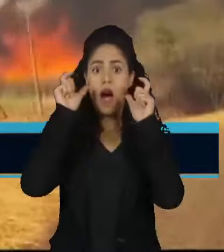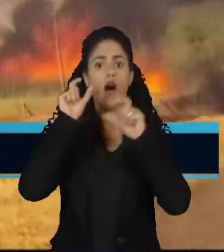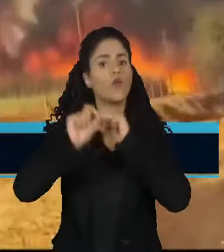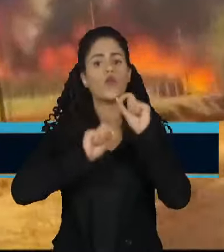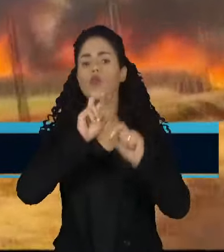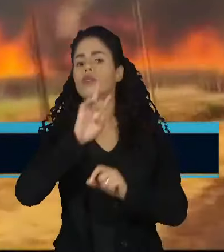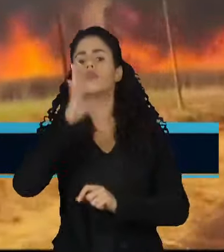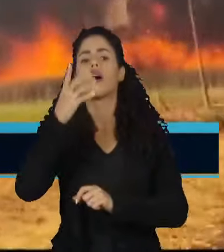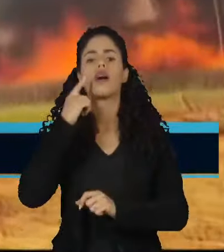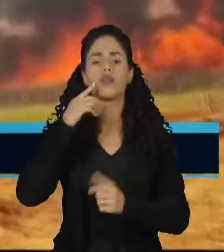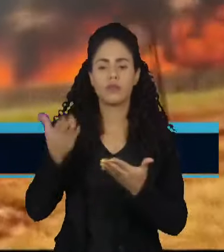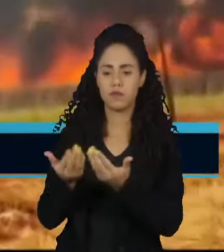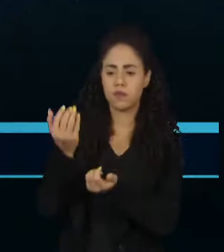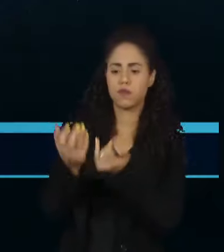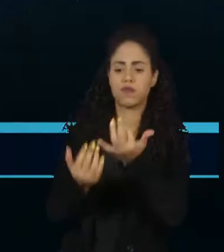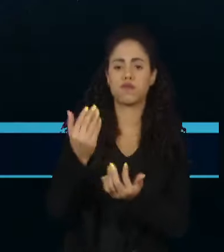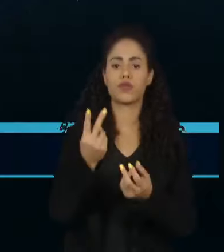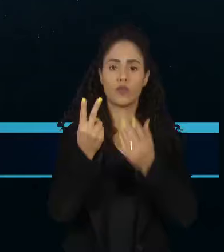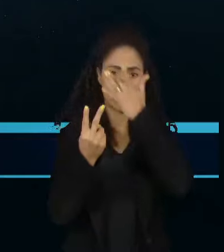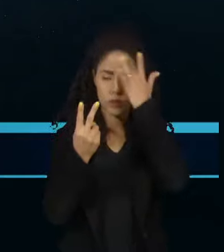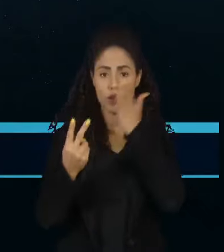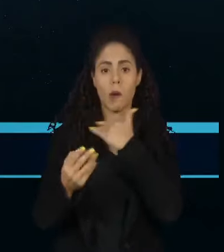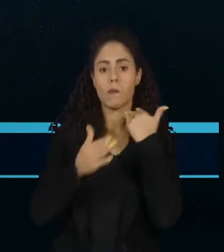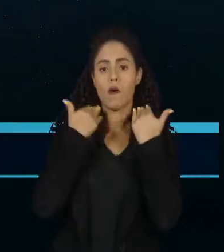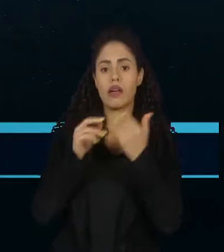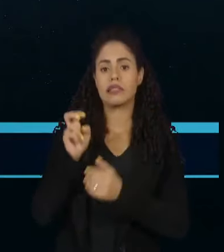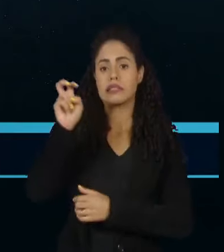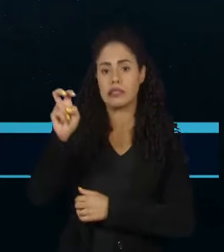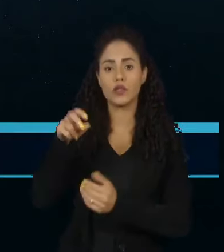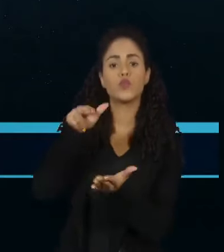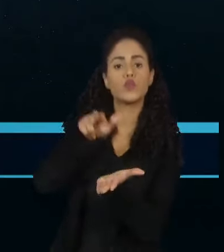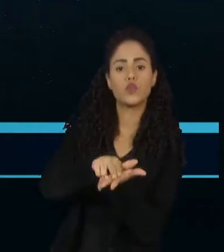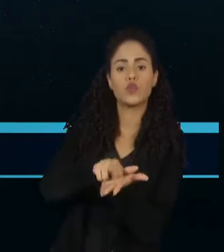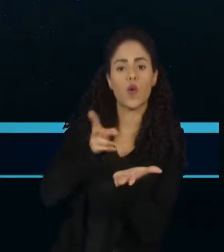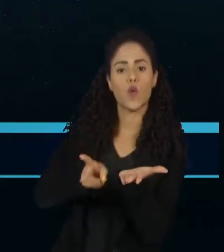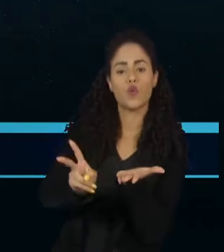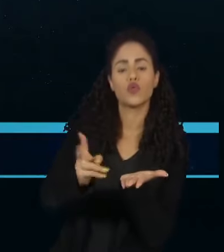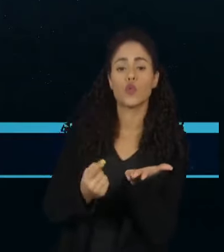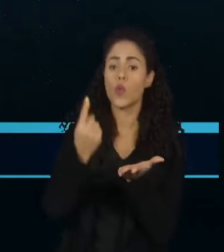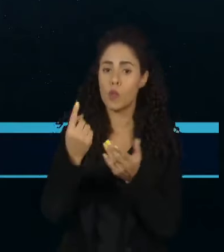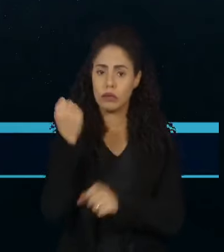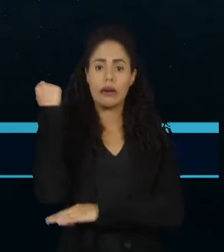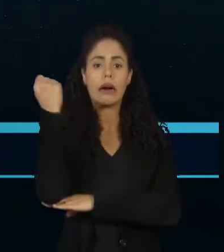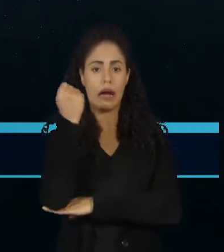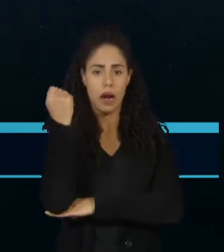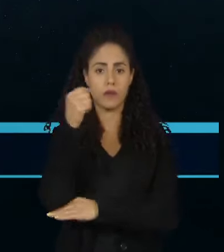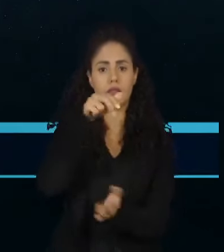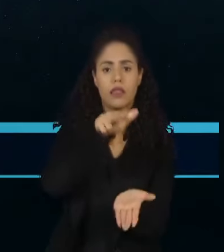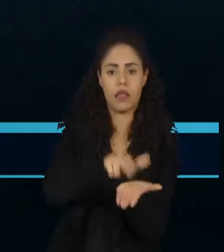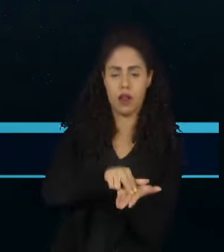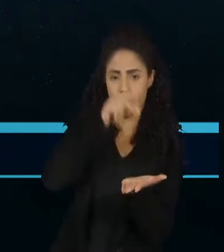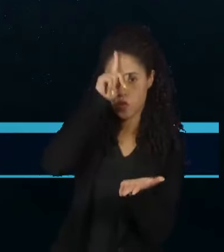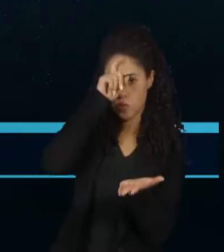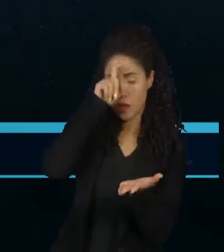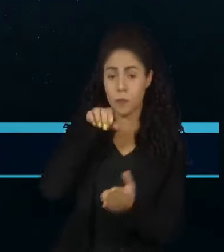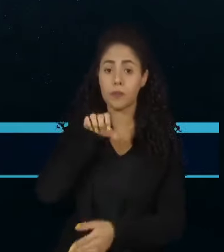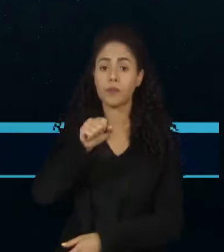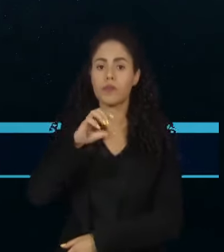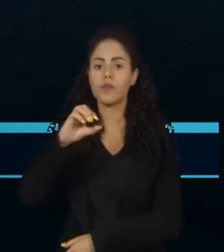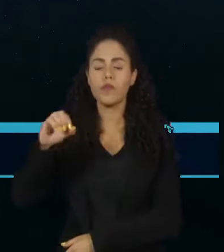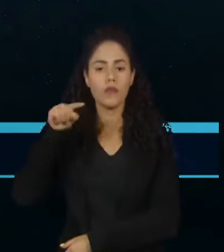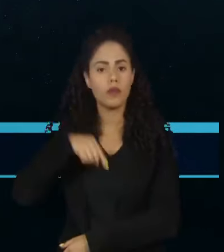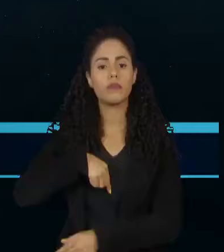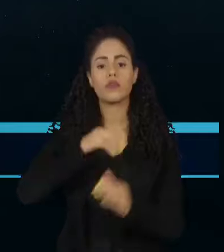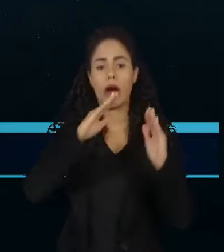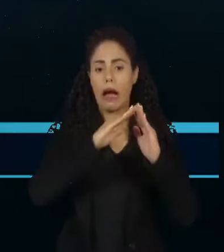queimadas. Duas pessoas morreram e outras cinco estão internadas, uma em estado grave. Mais de 800 tiveram que